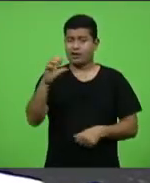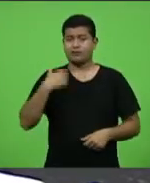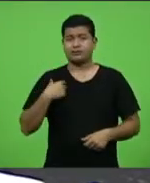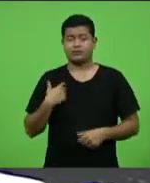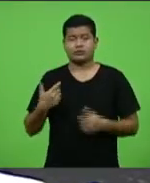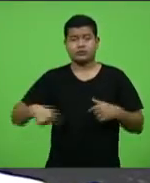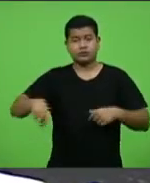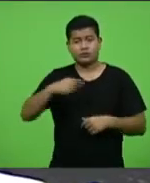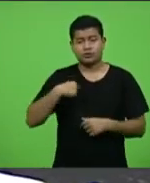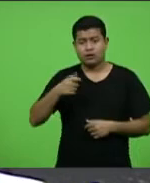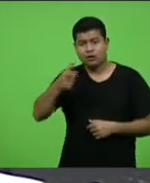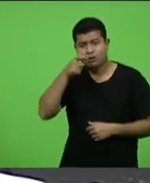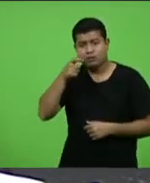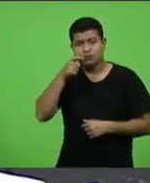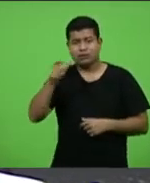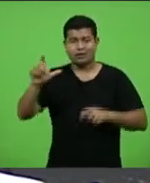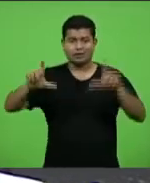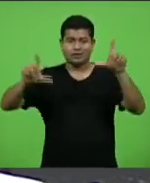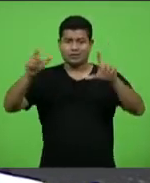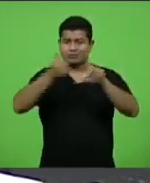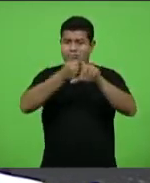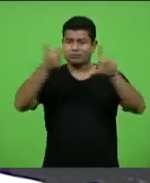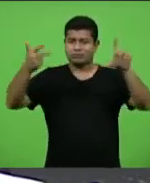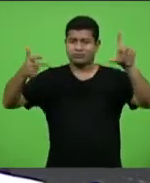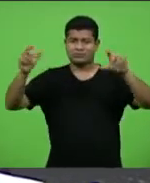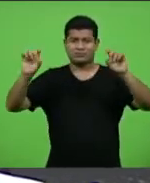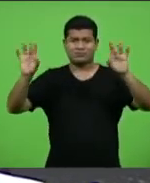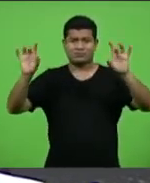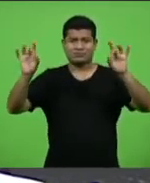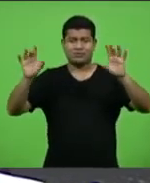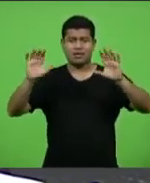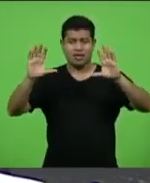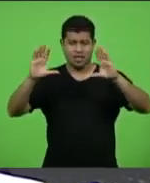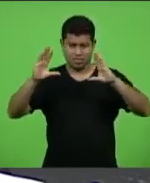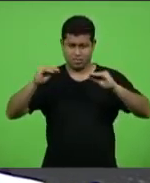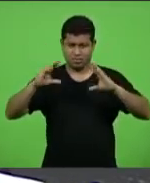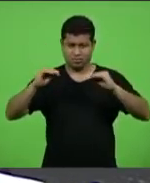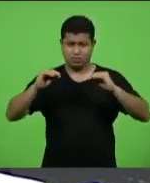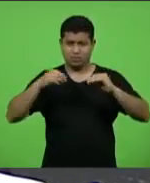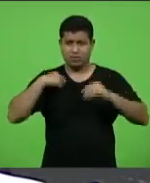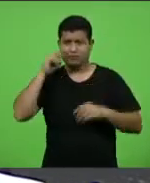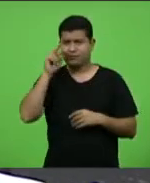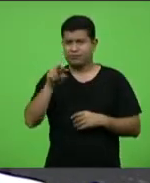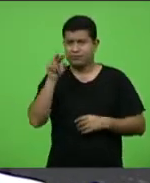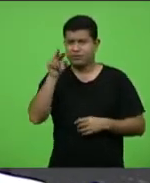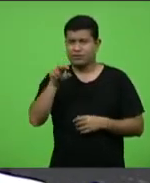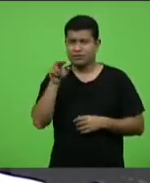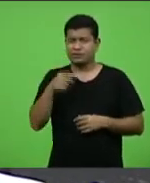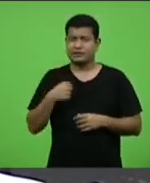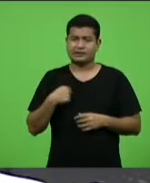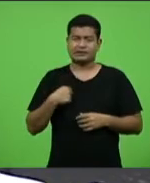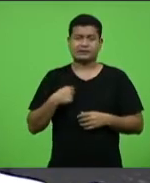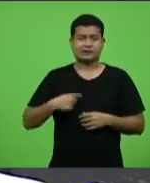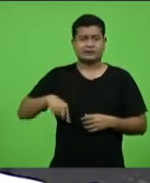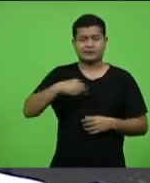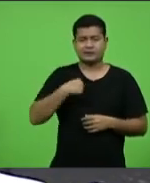de comunicação, especialmente à noite, cada dia ficamos